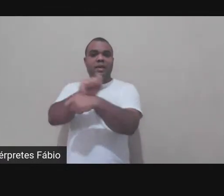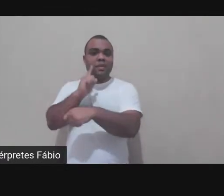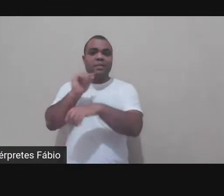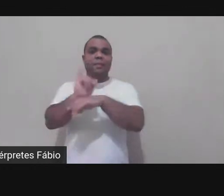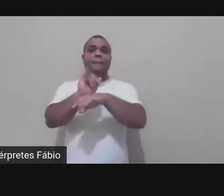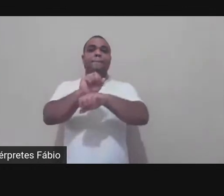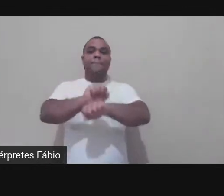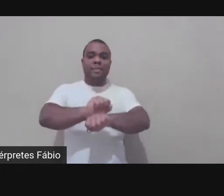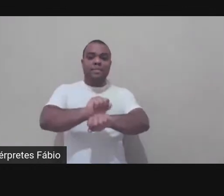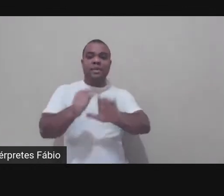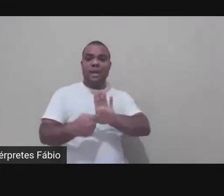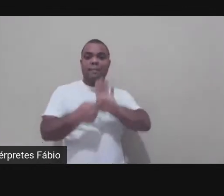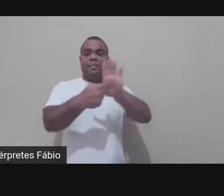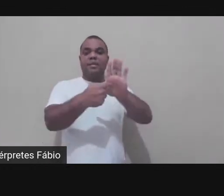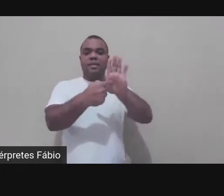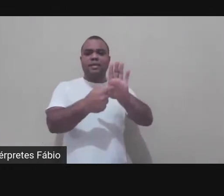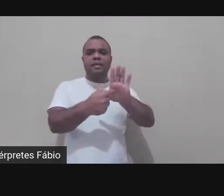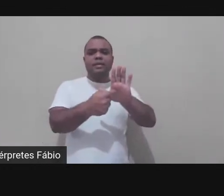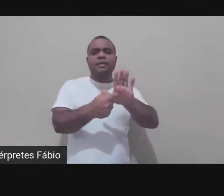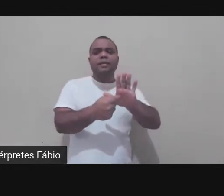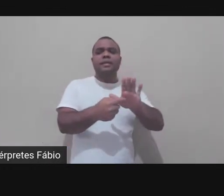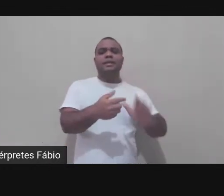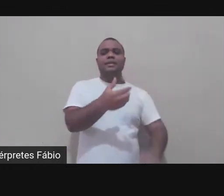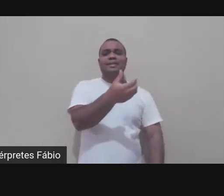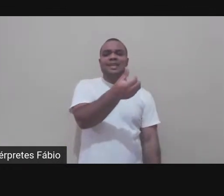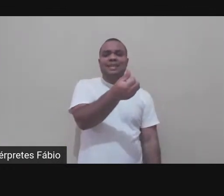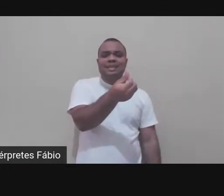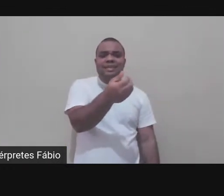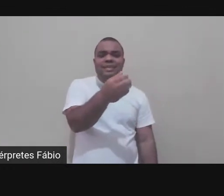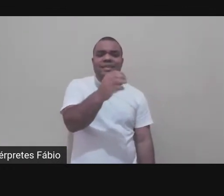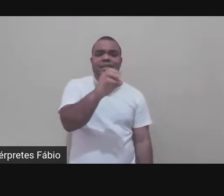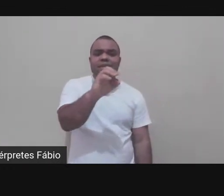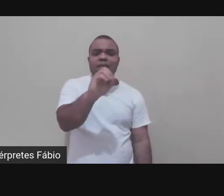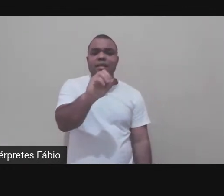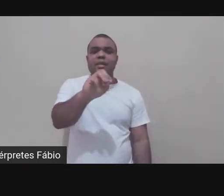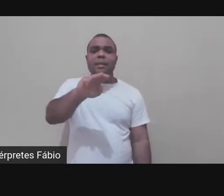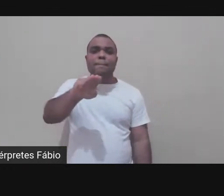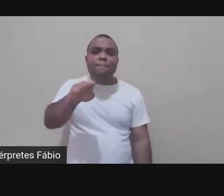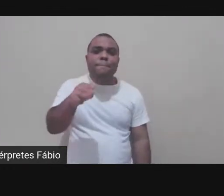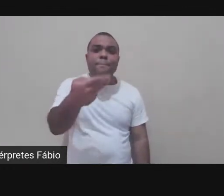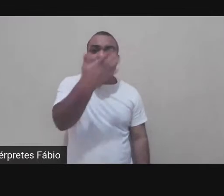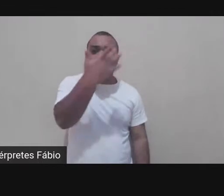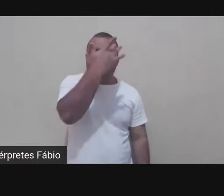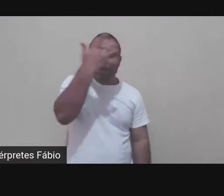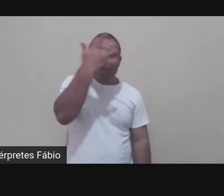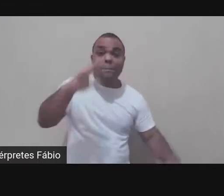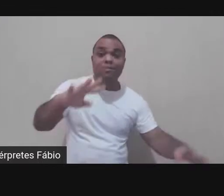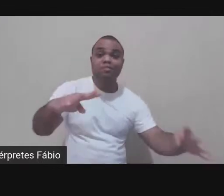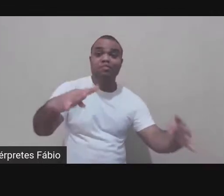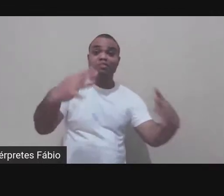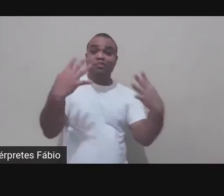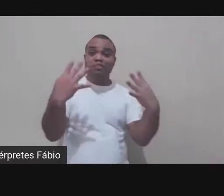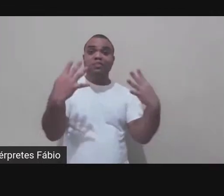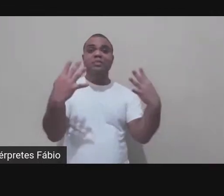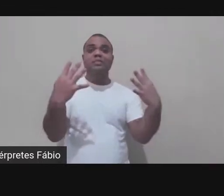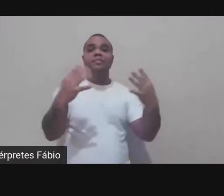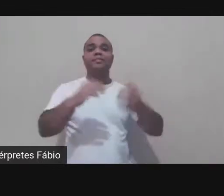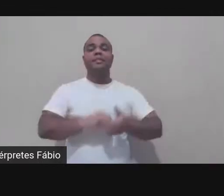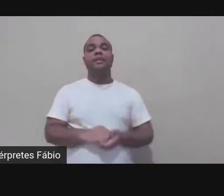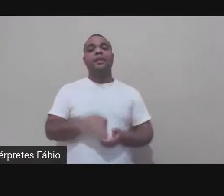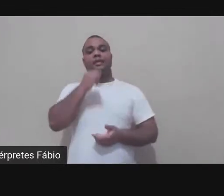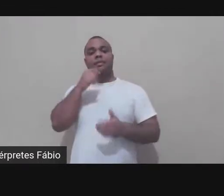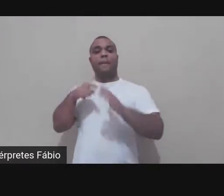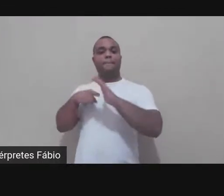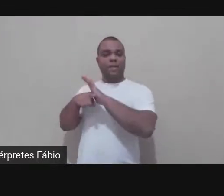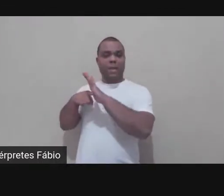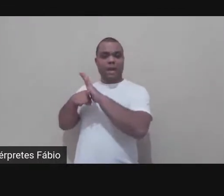um número que uma dissertação de mestrado a minha dissertação de mestrado jamais atingiria então com isso eu tenho muita